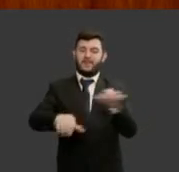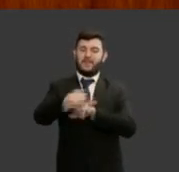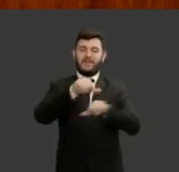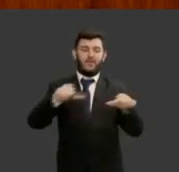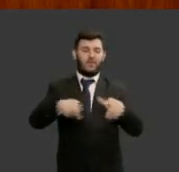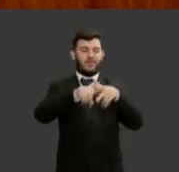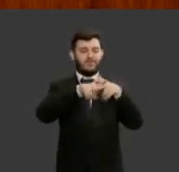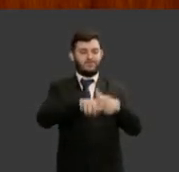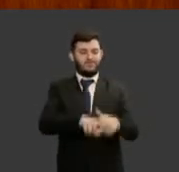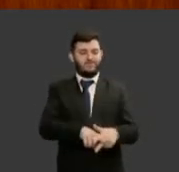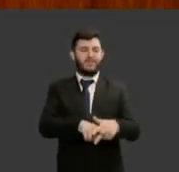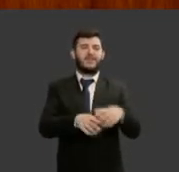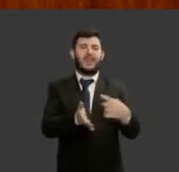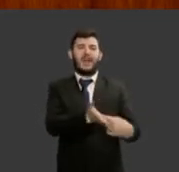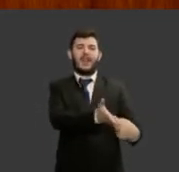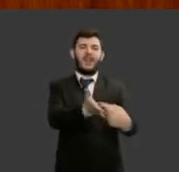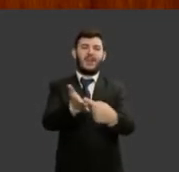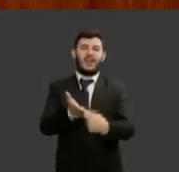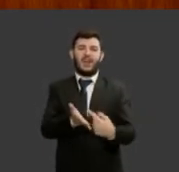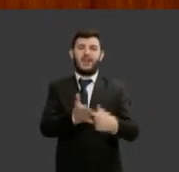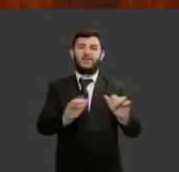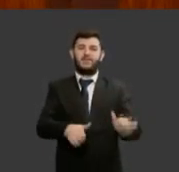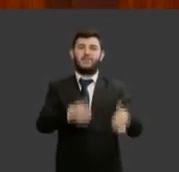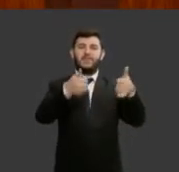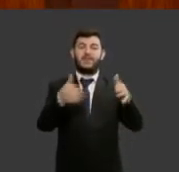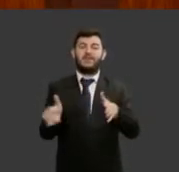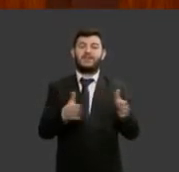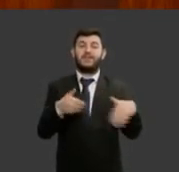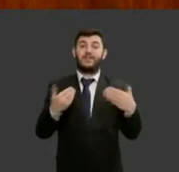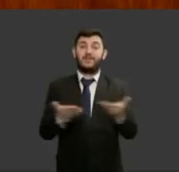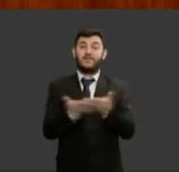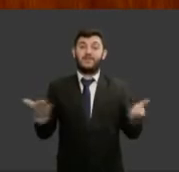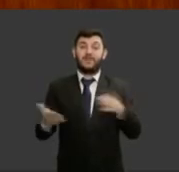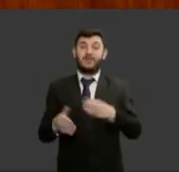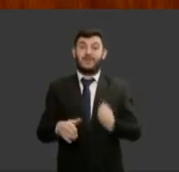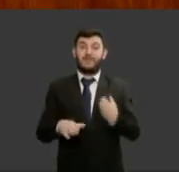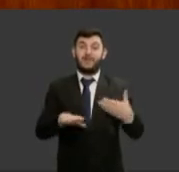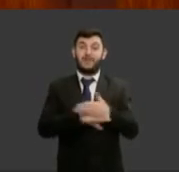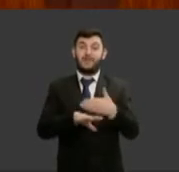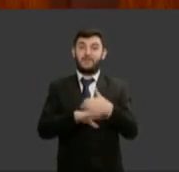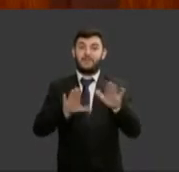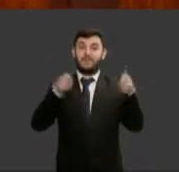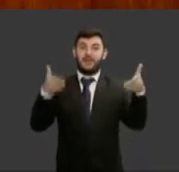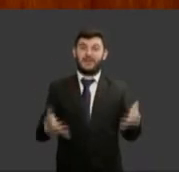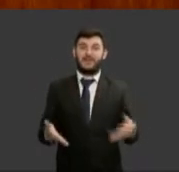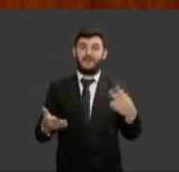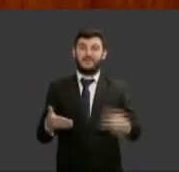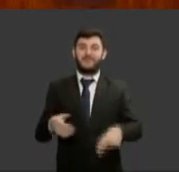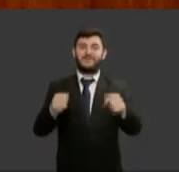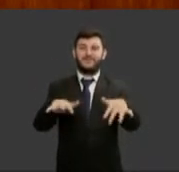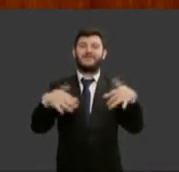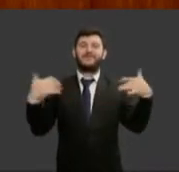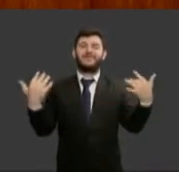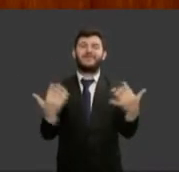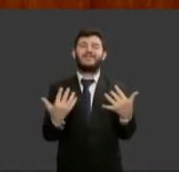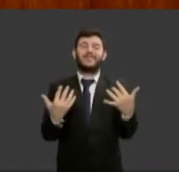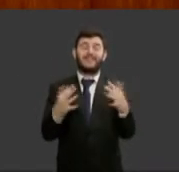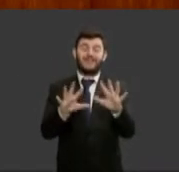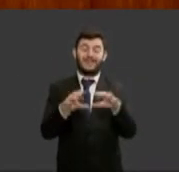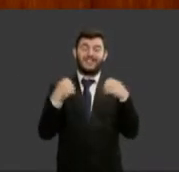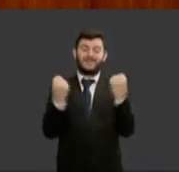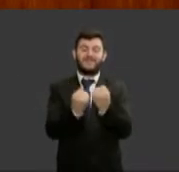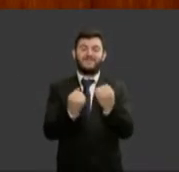senhoras participantes deste seminário e senhoras ouvintes e senhoras ouvintes